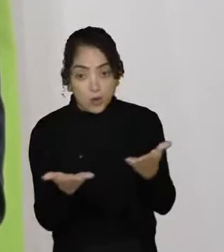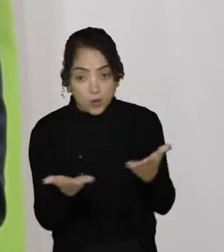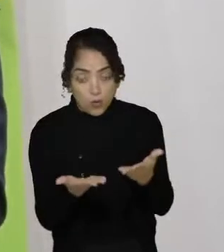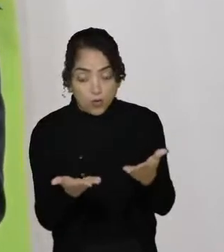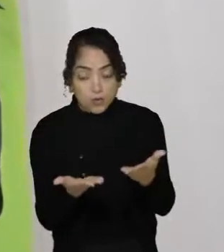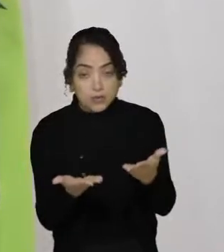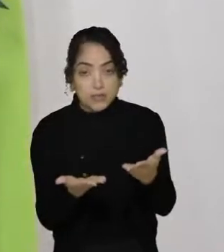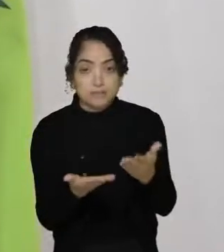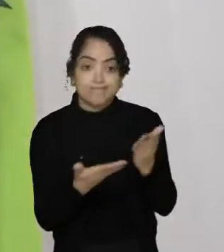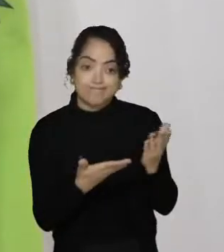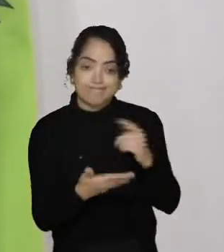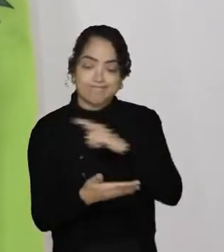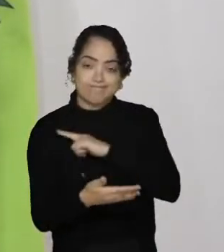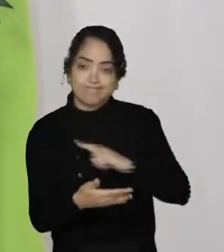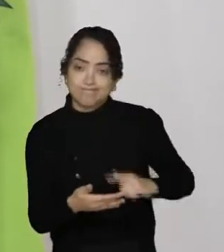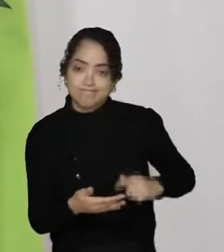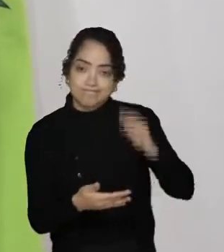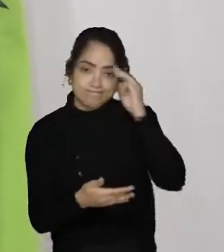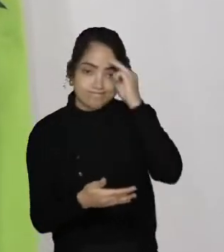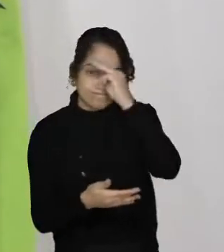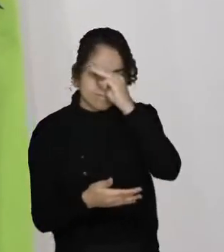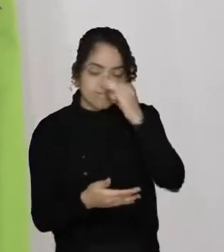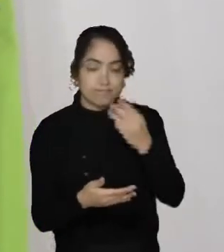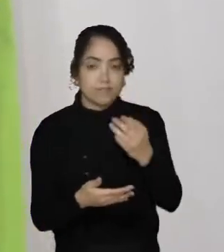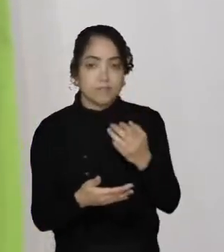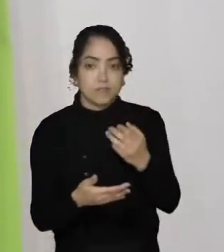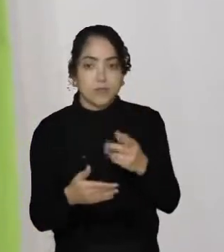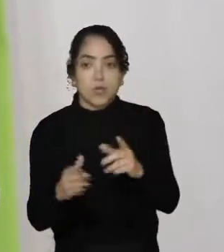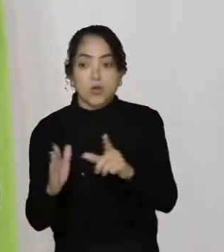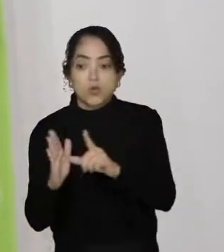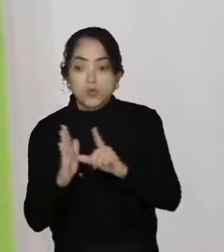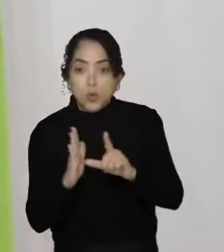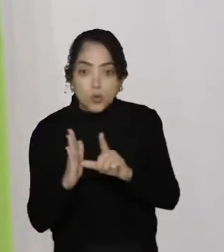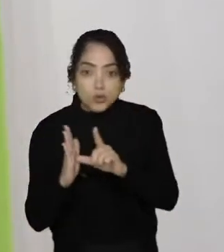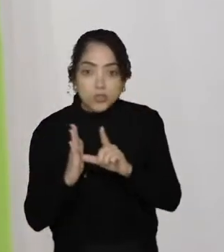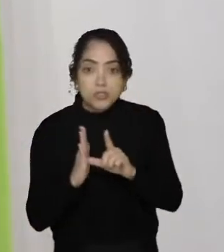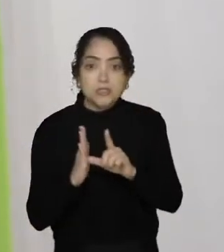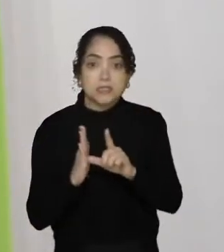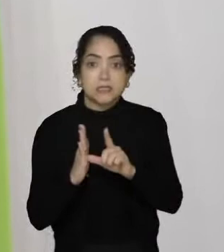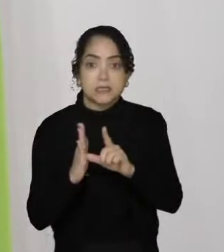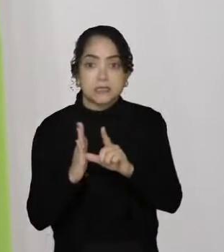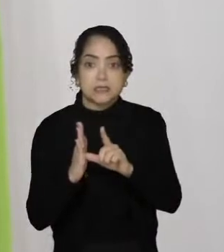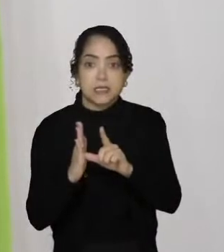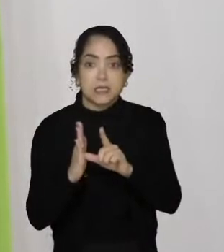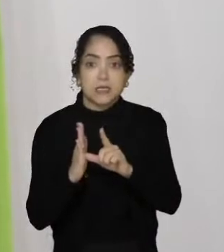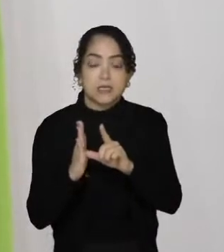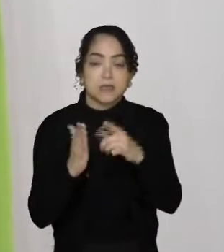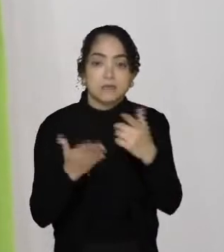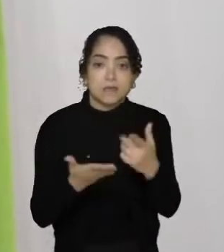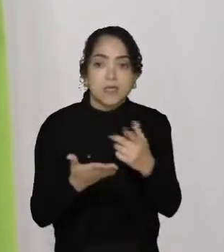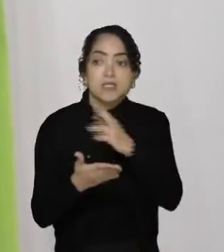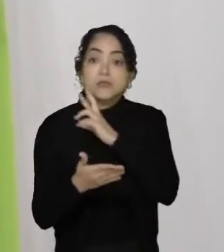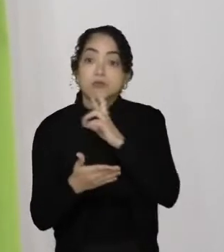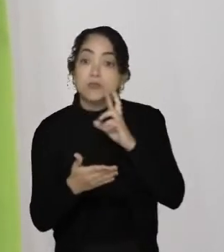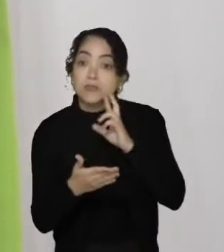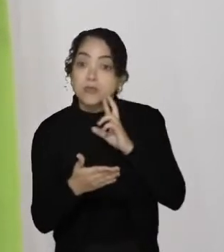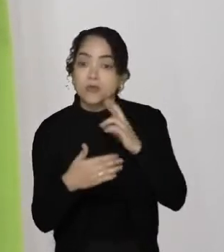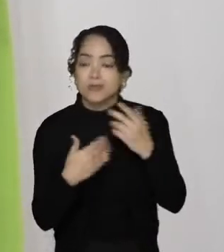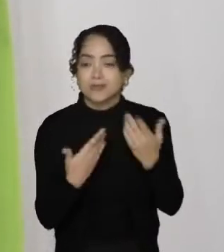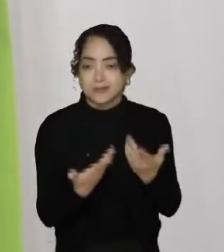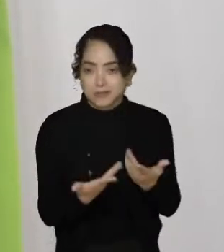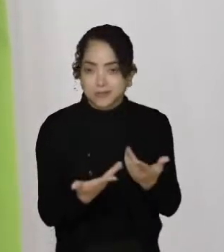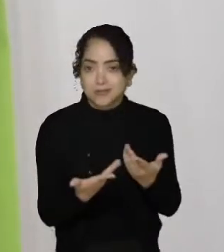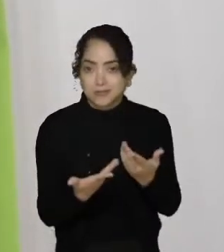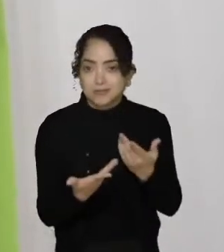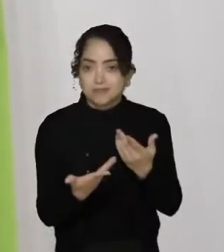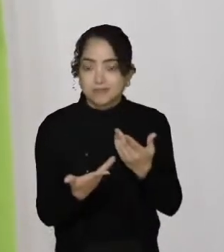Moisés, dos comerciantes, do pessoal dos bares, dos restaurantes, do